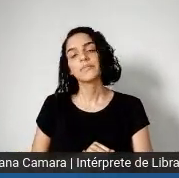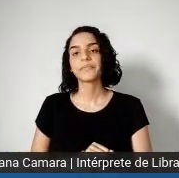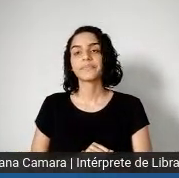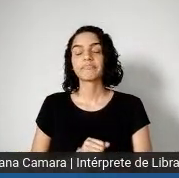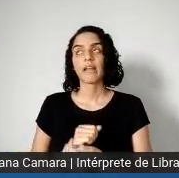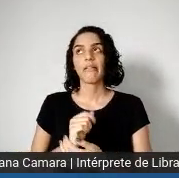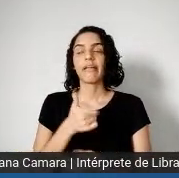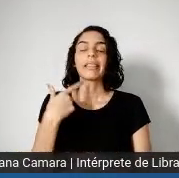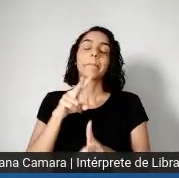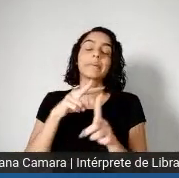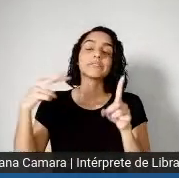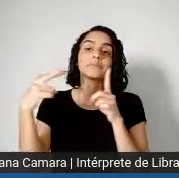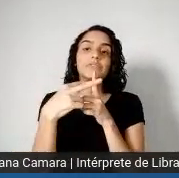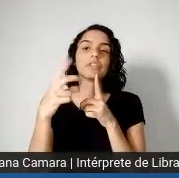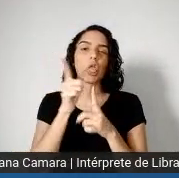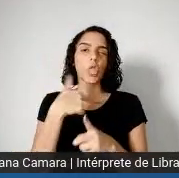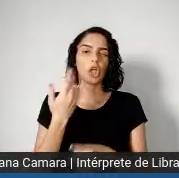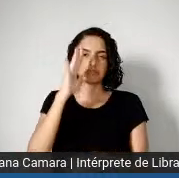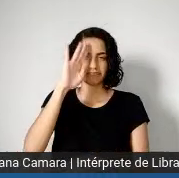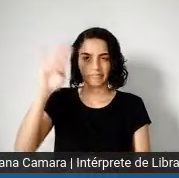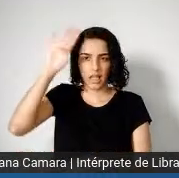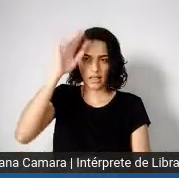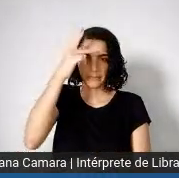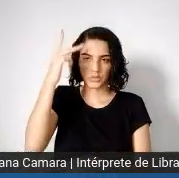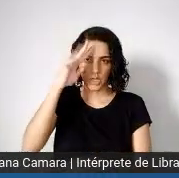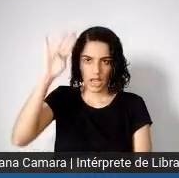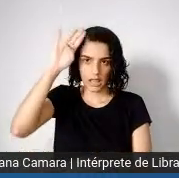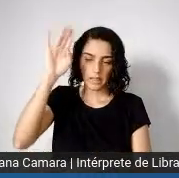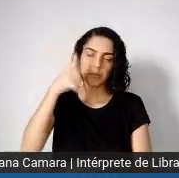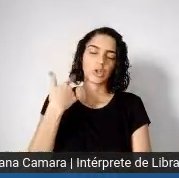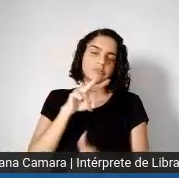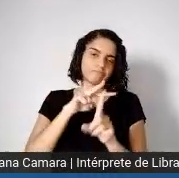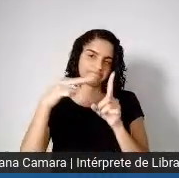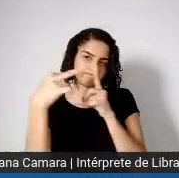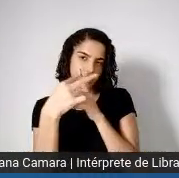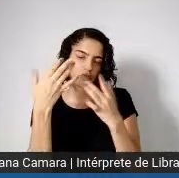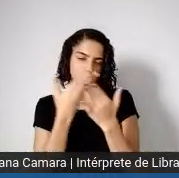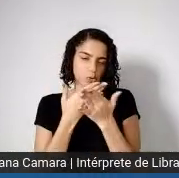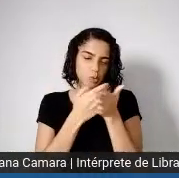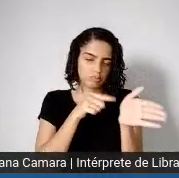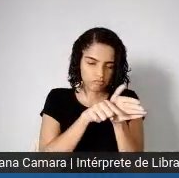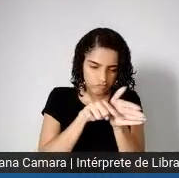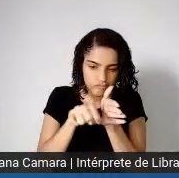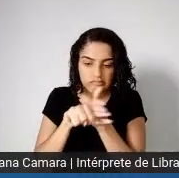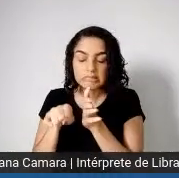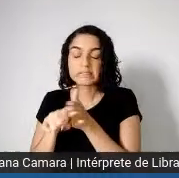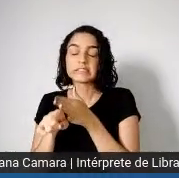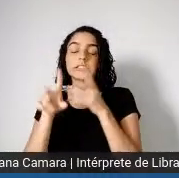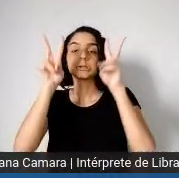nós, como acadêmicos, né, que nosso objeto são investigações sobre